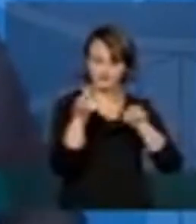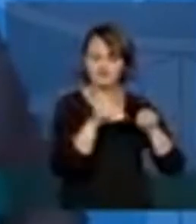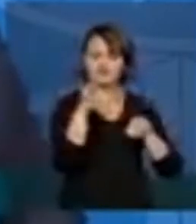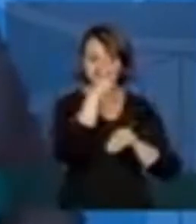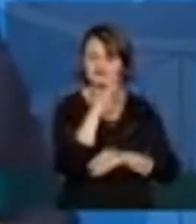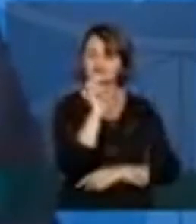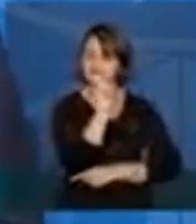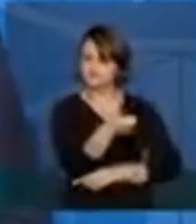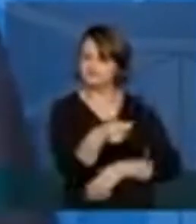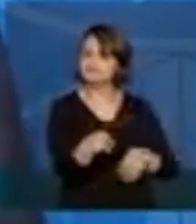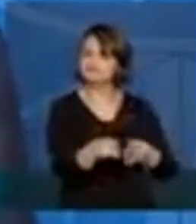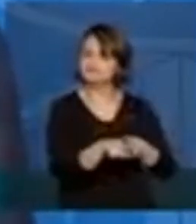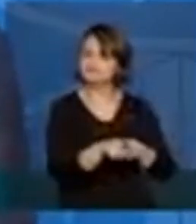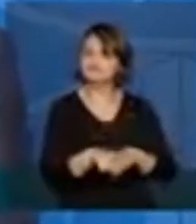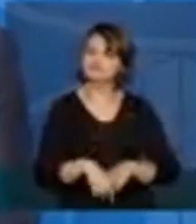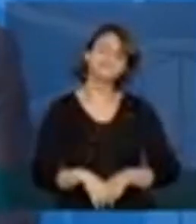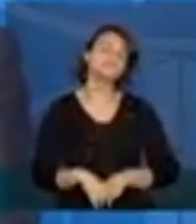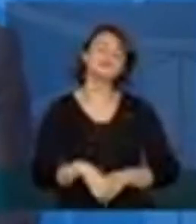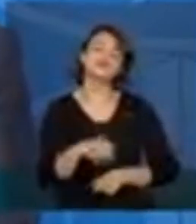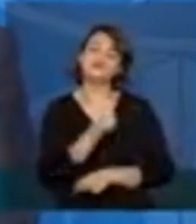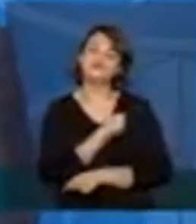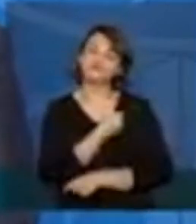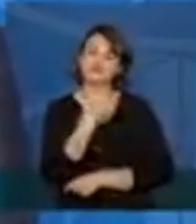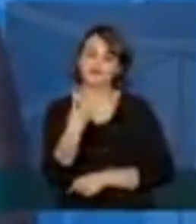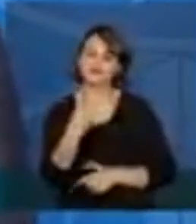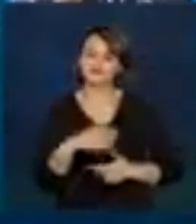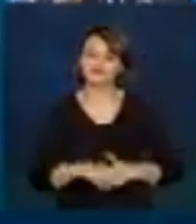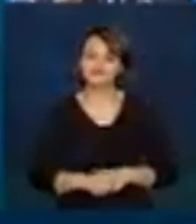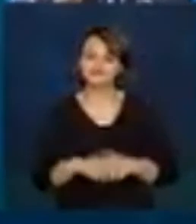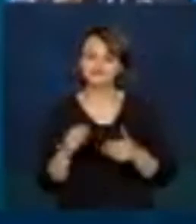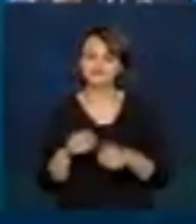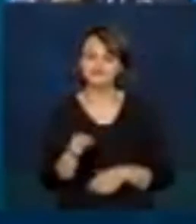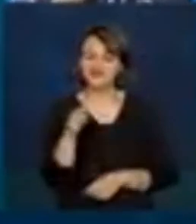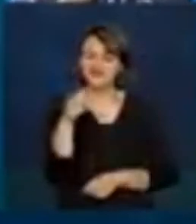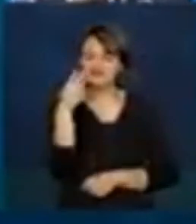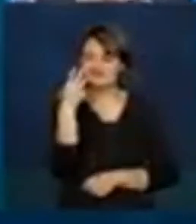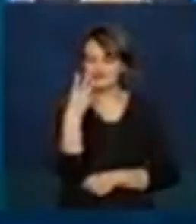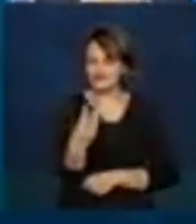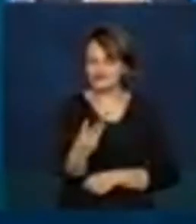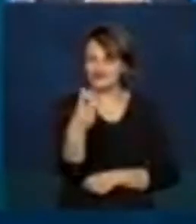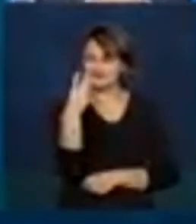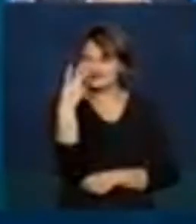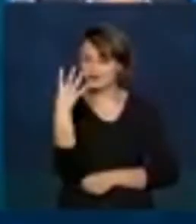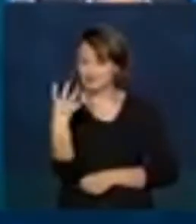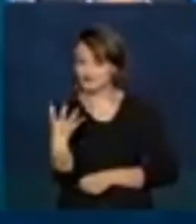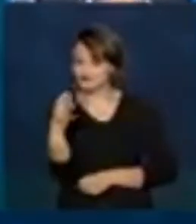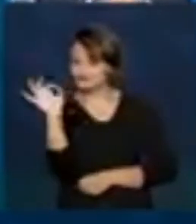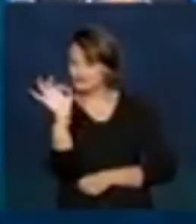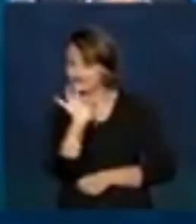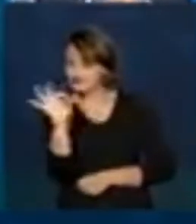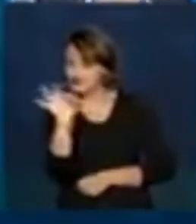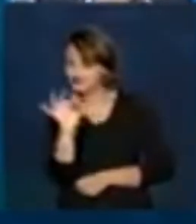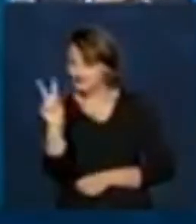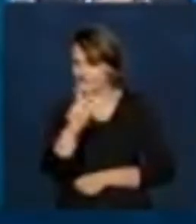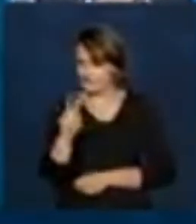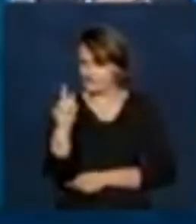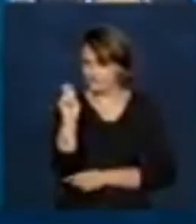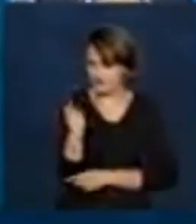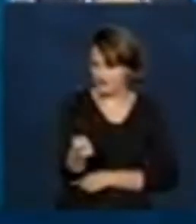Na página 4, esse é um ponto importante, 34% do valor pago